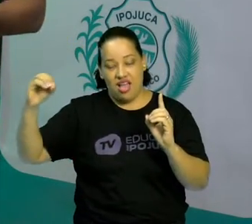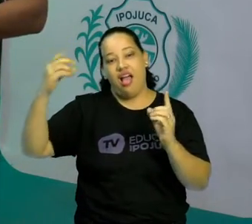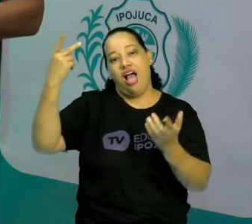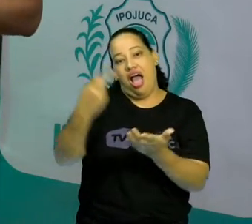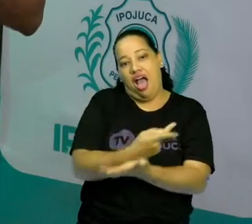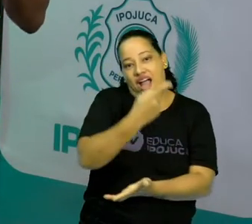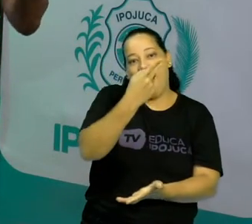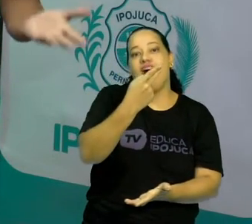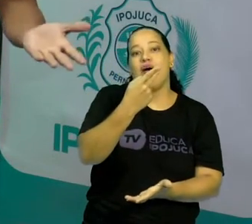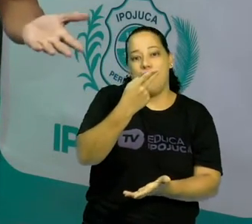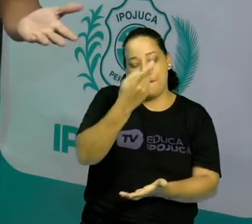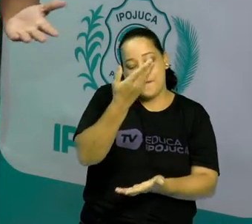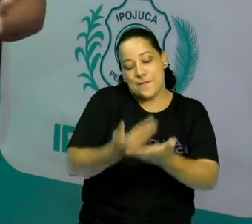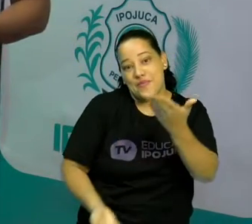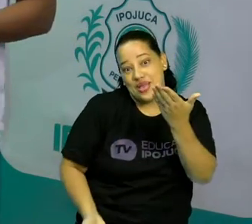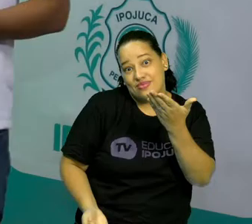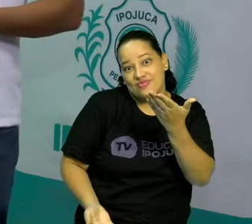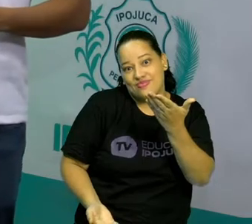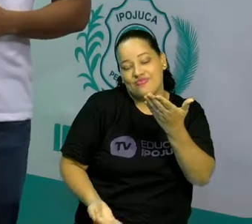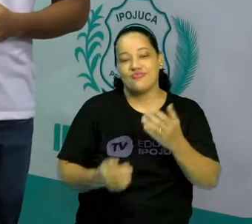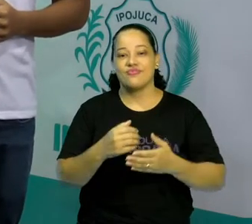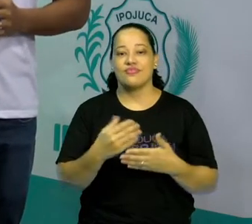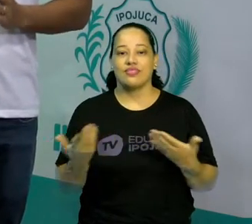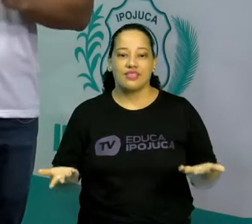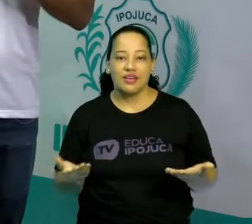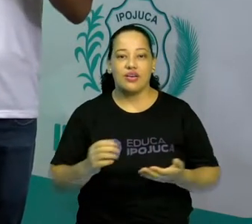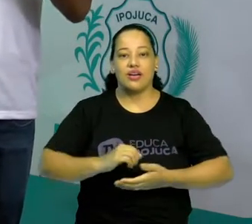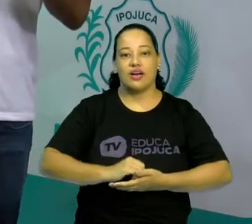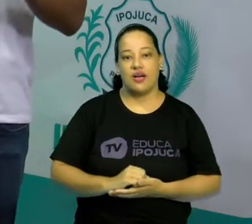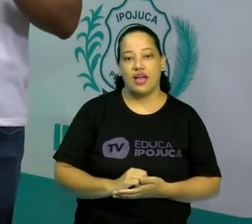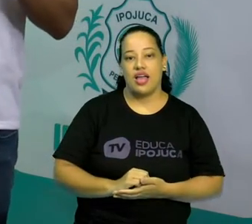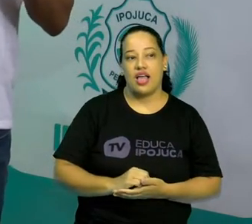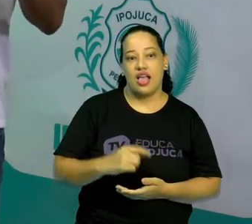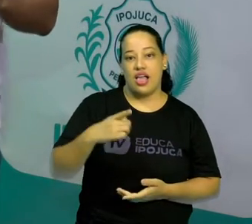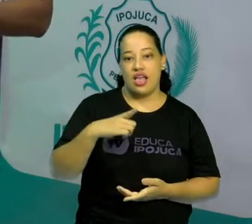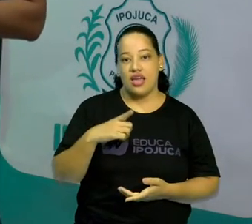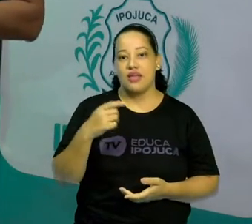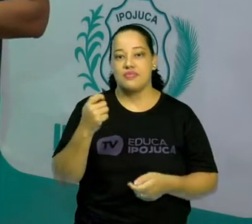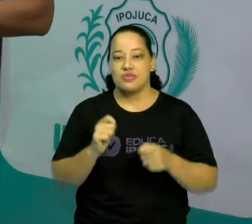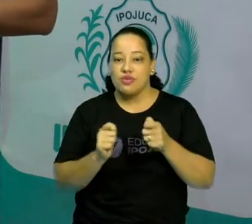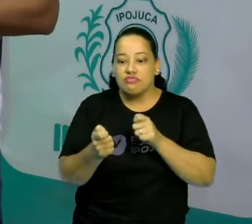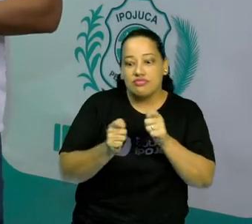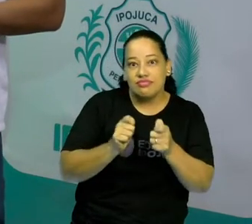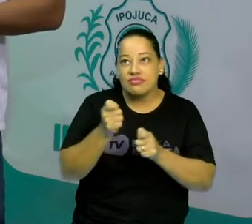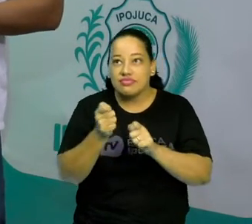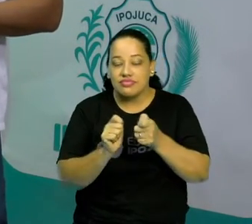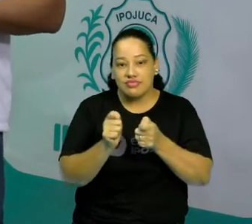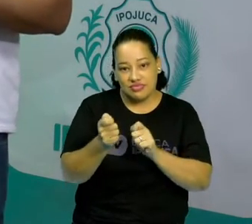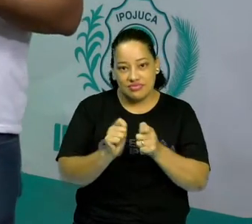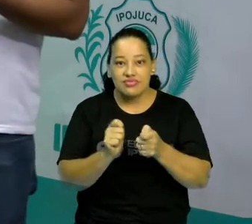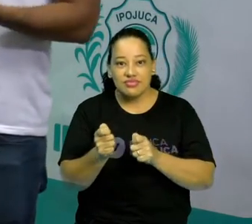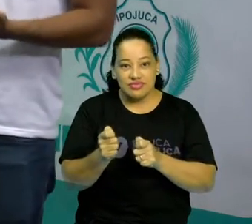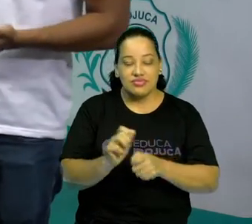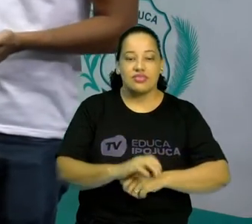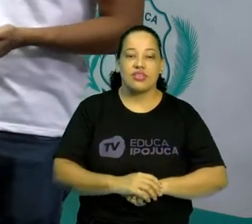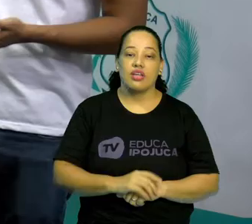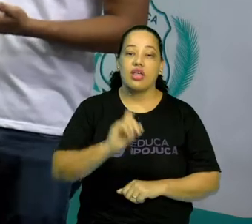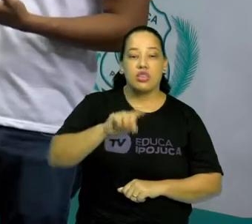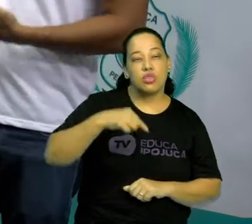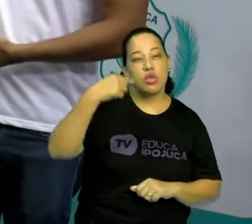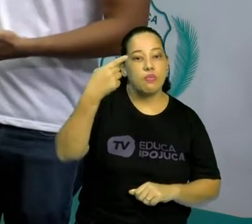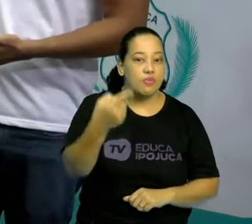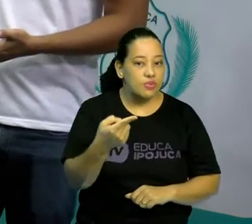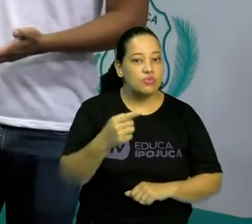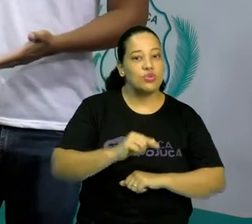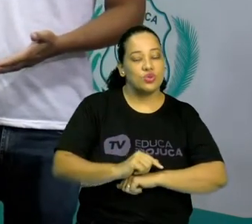a pessoa perderia o ponto, né? Então, era um momento de ficar controlando isso. Depois, nós